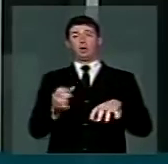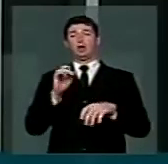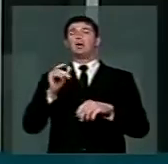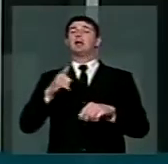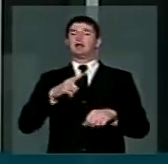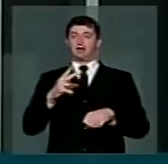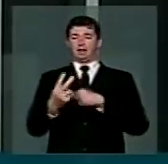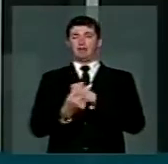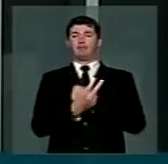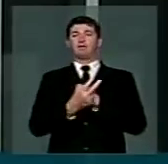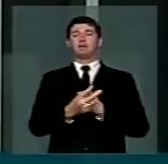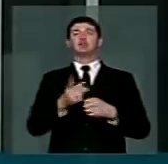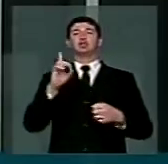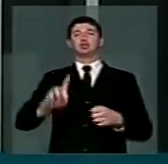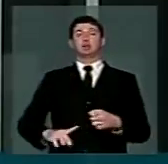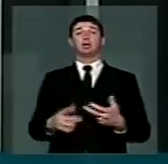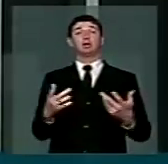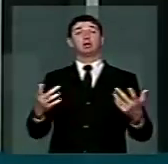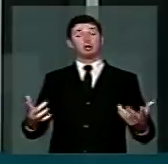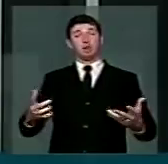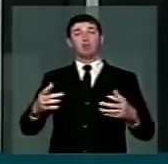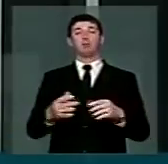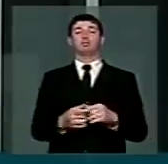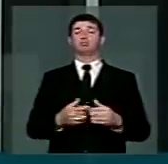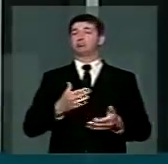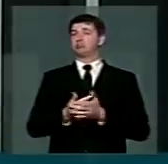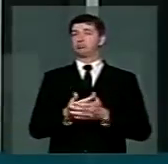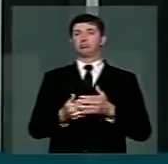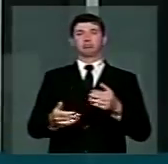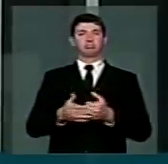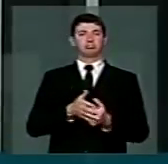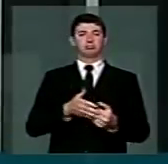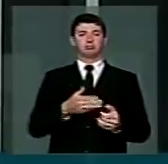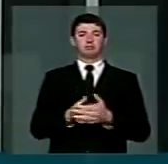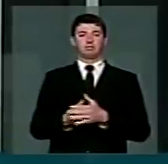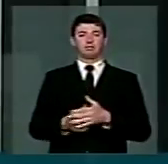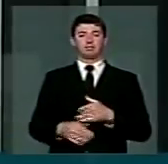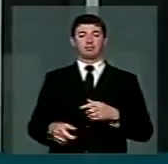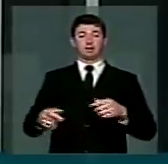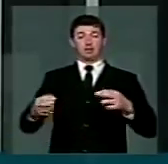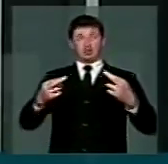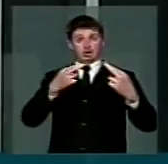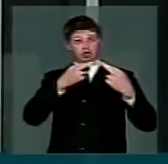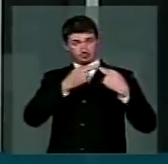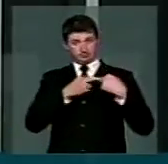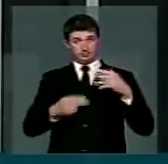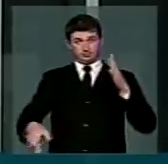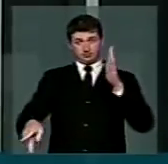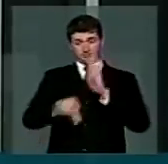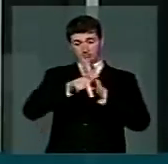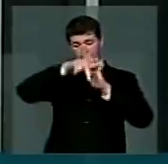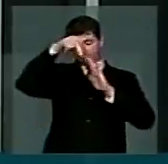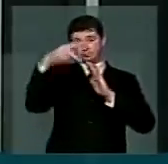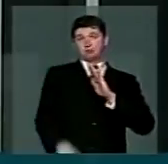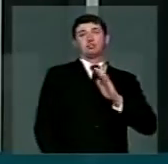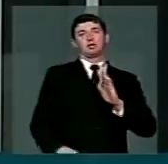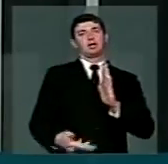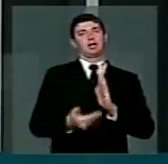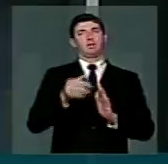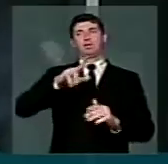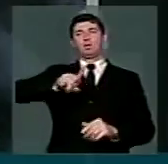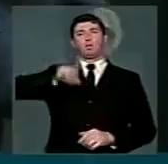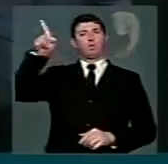defesa. Portanto, Sr. Presidente, de uma forma ou de outra, a competência é da Casa, é da